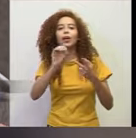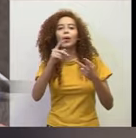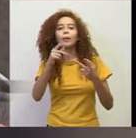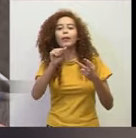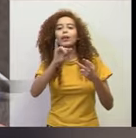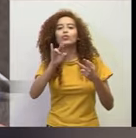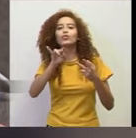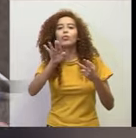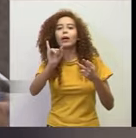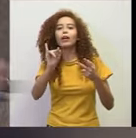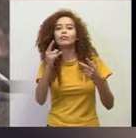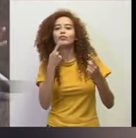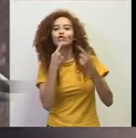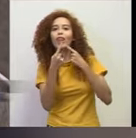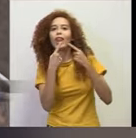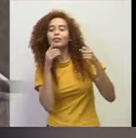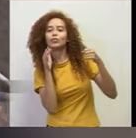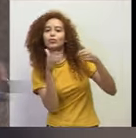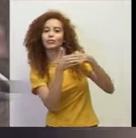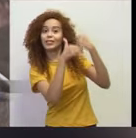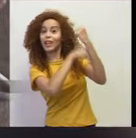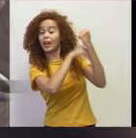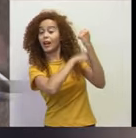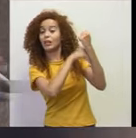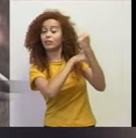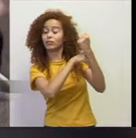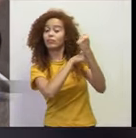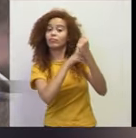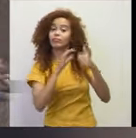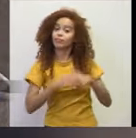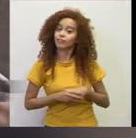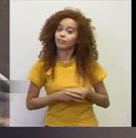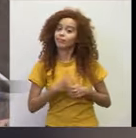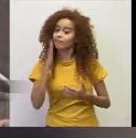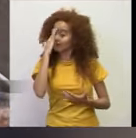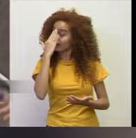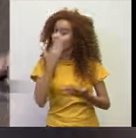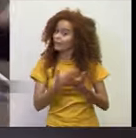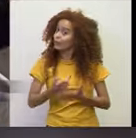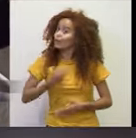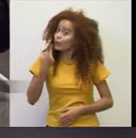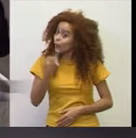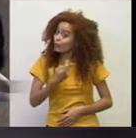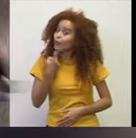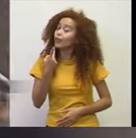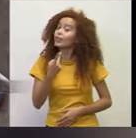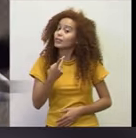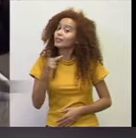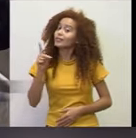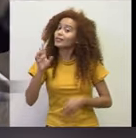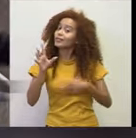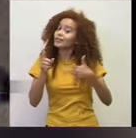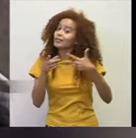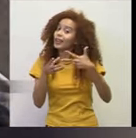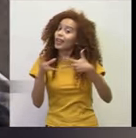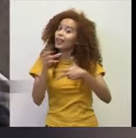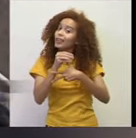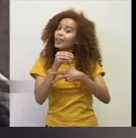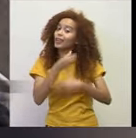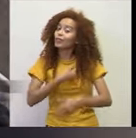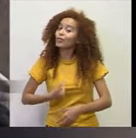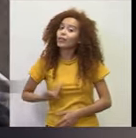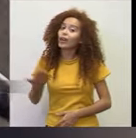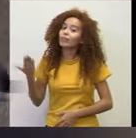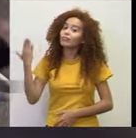o dialeto secreto. Por incrível que pareça, eu estou falando aqui do Enem nos governos